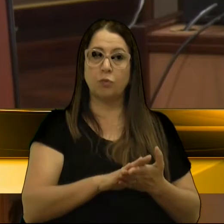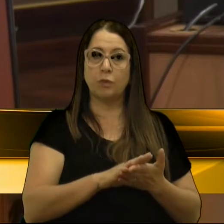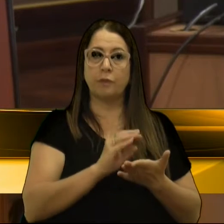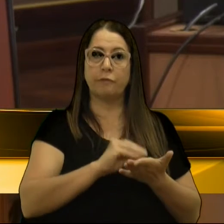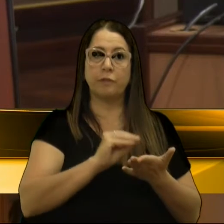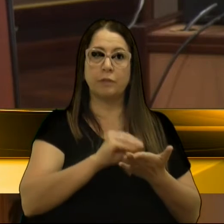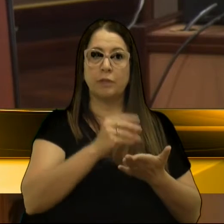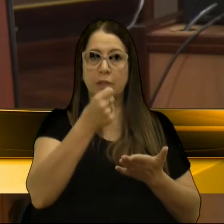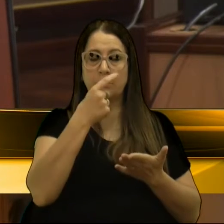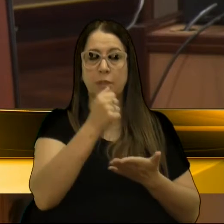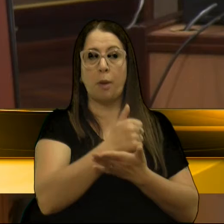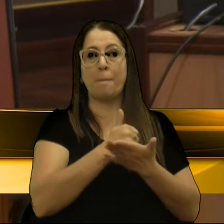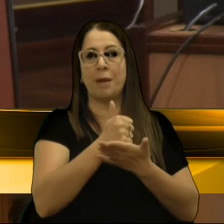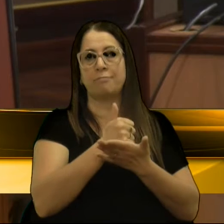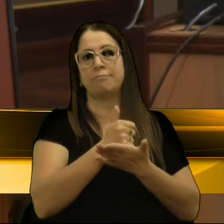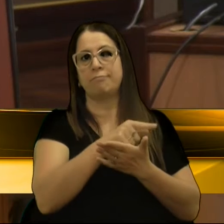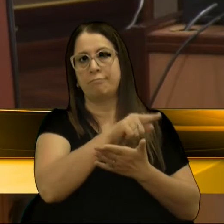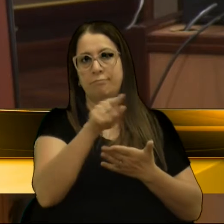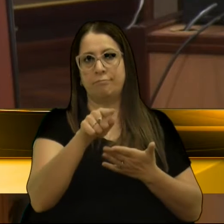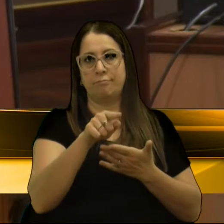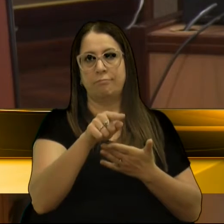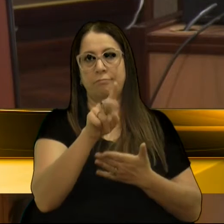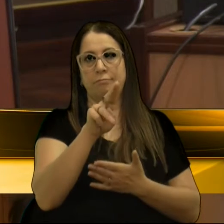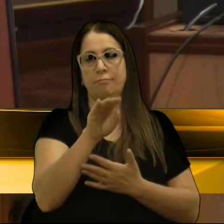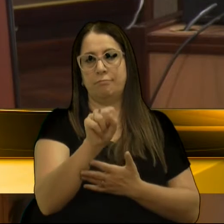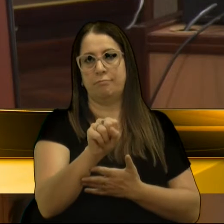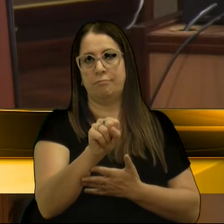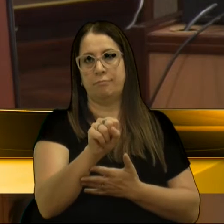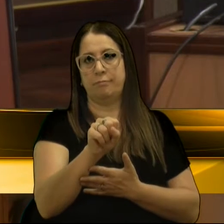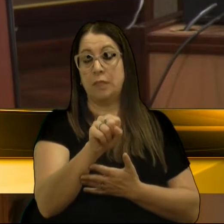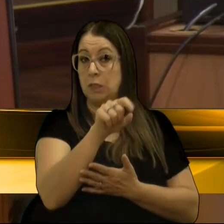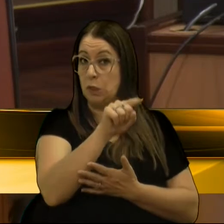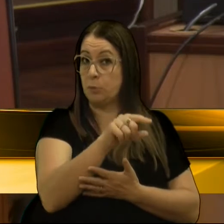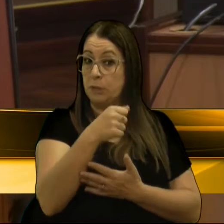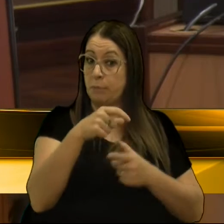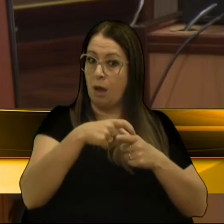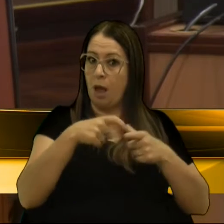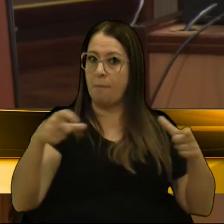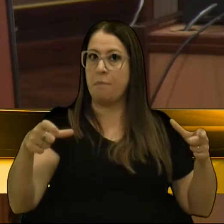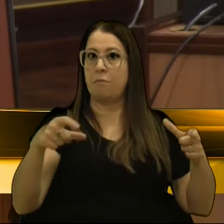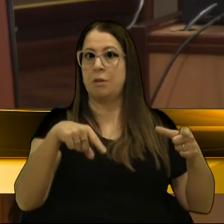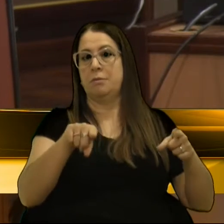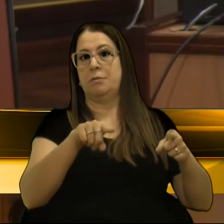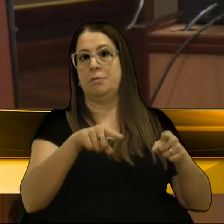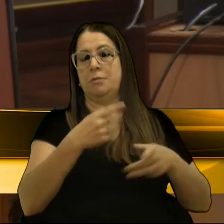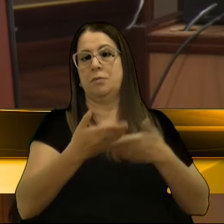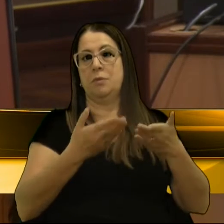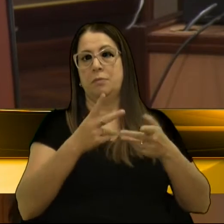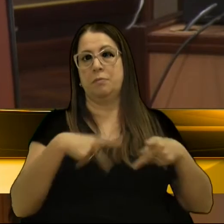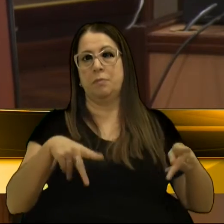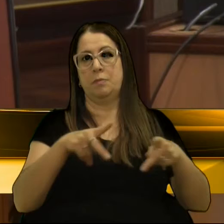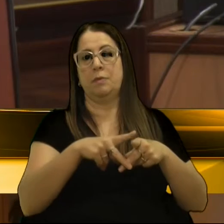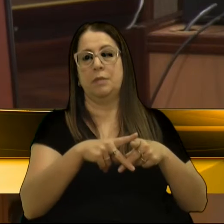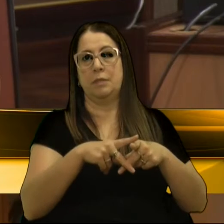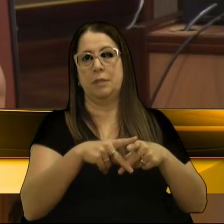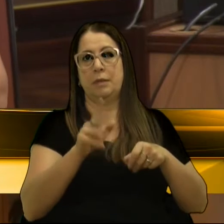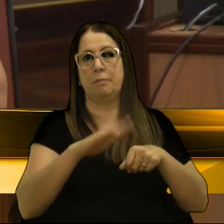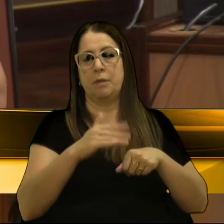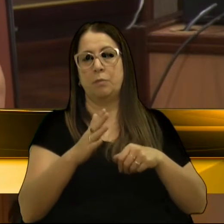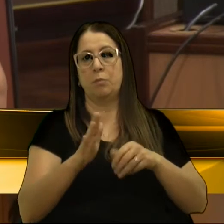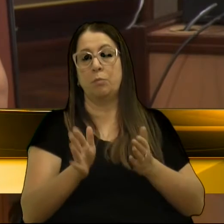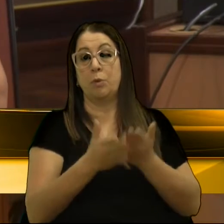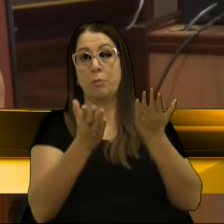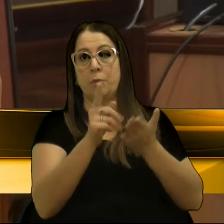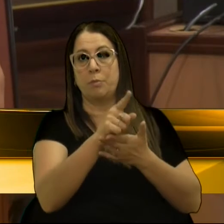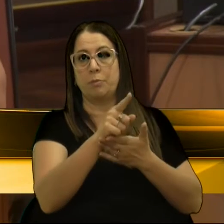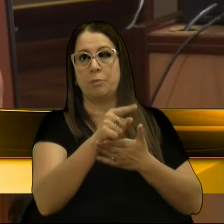faltando medicamentos básicos na rede de saúde. Nós precisamos ampliar o atendimento da população que mais precisa, aquelas carentes. O senhor já fez